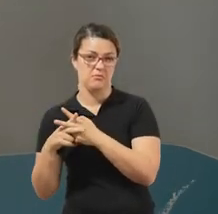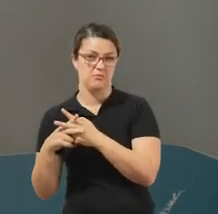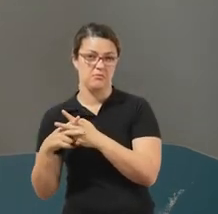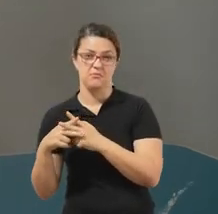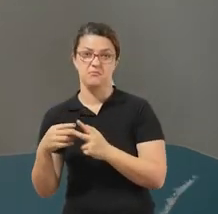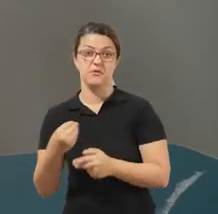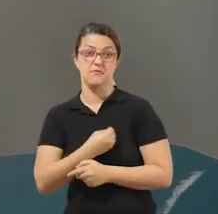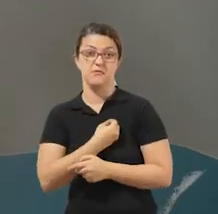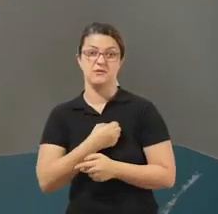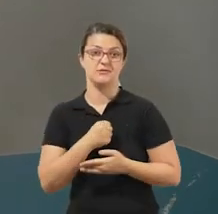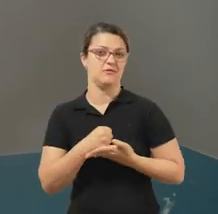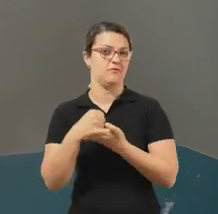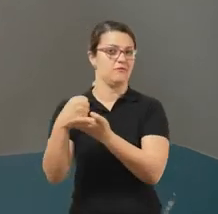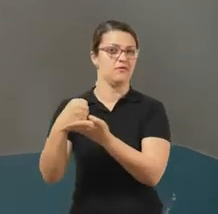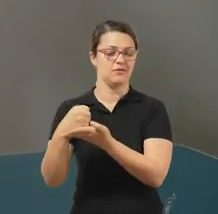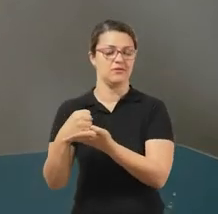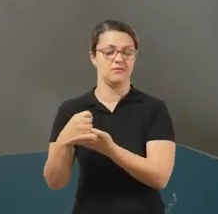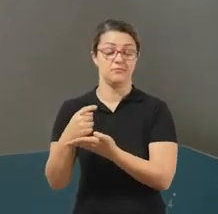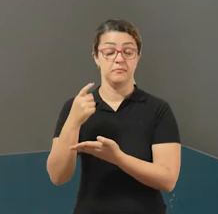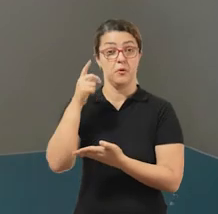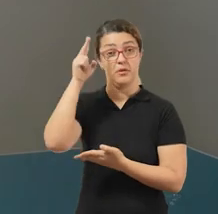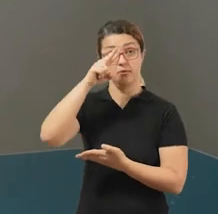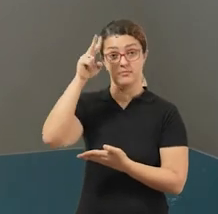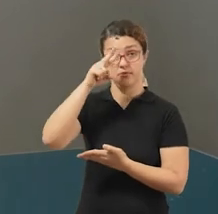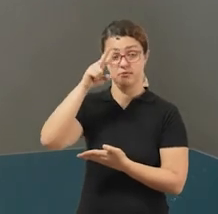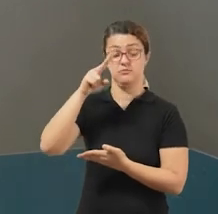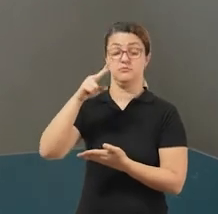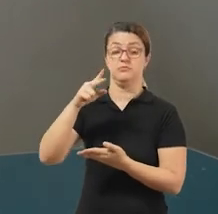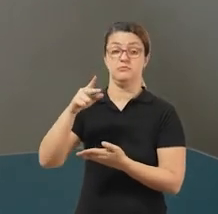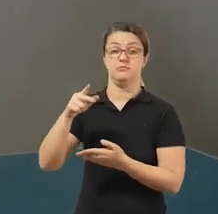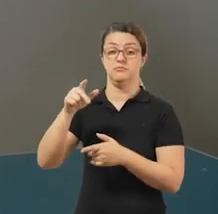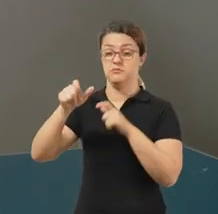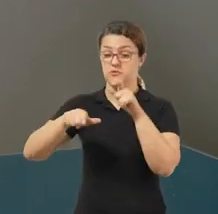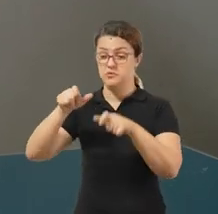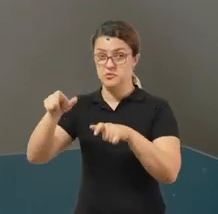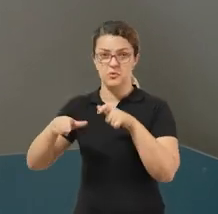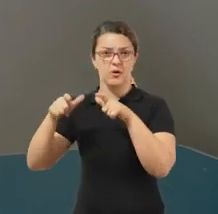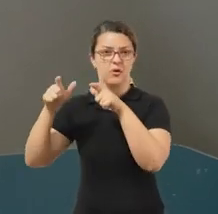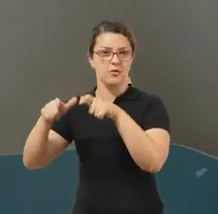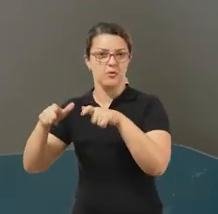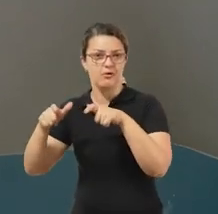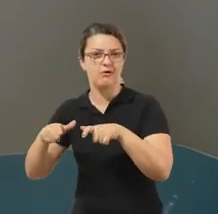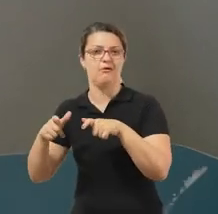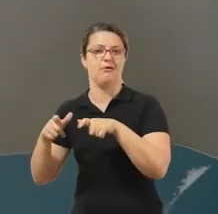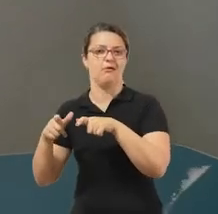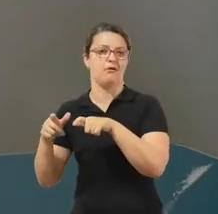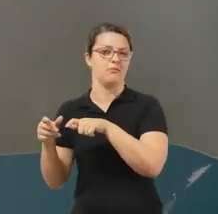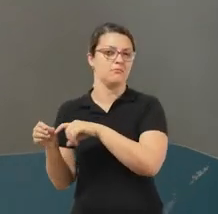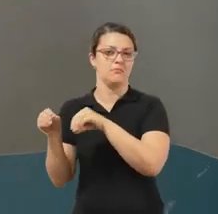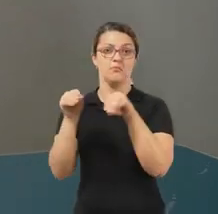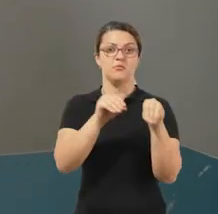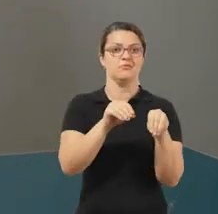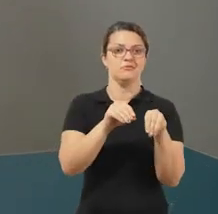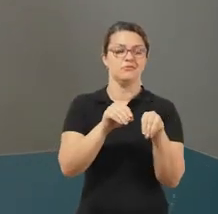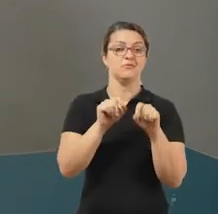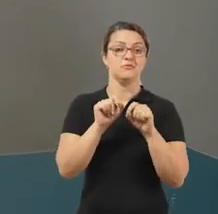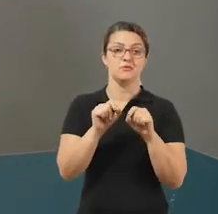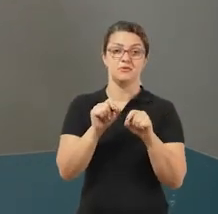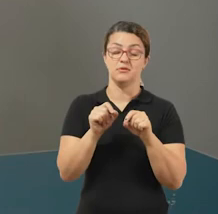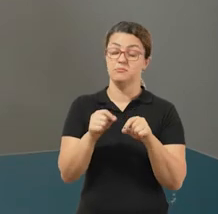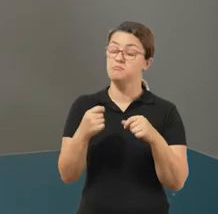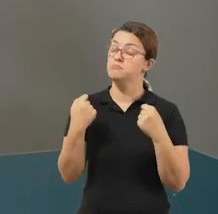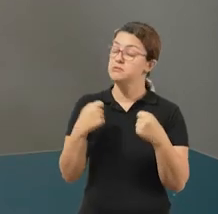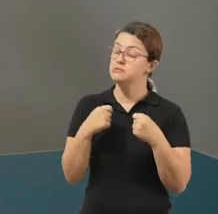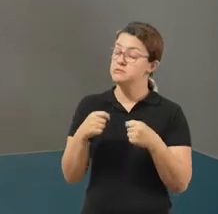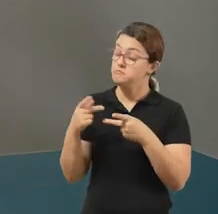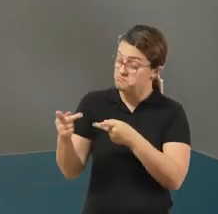aí lembrando que todas as pessoas que migram de um determinado local, cidade, país, eles sempre precisam ser muito bem recebidos